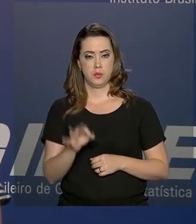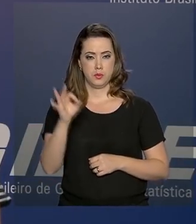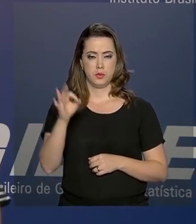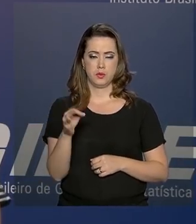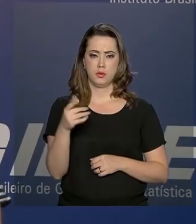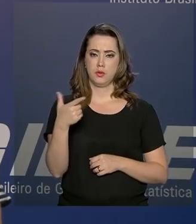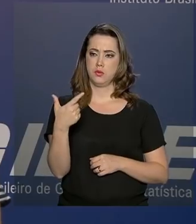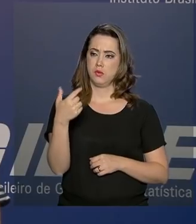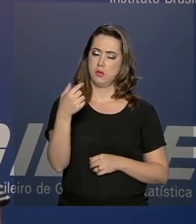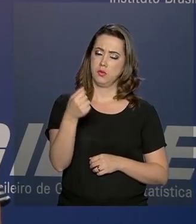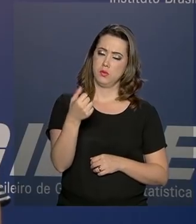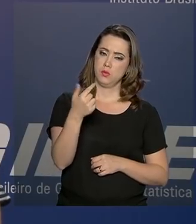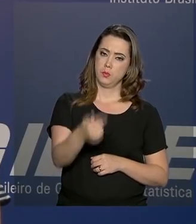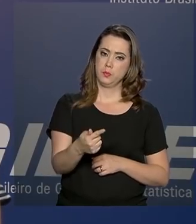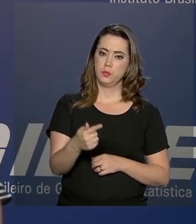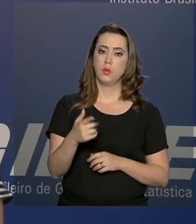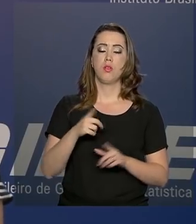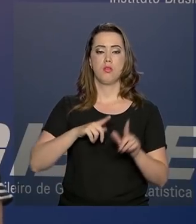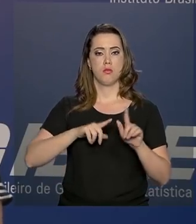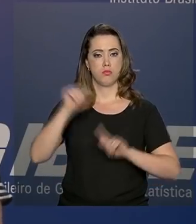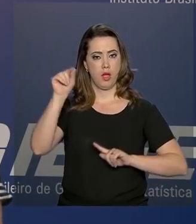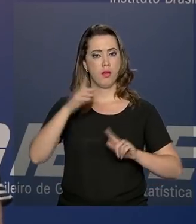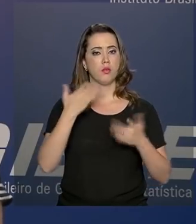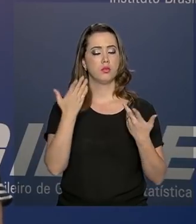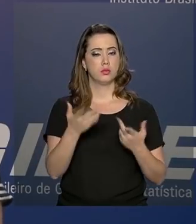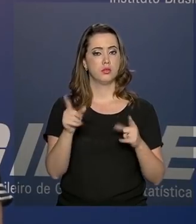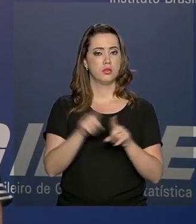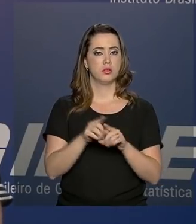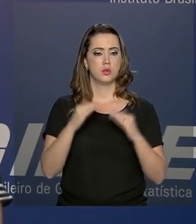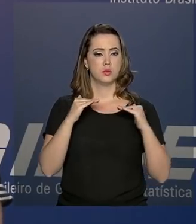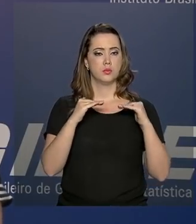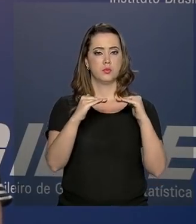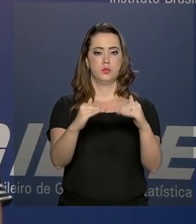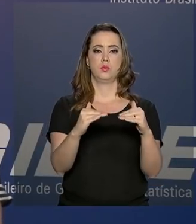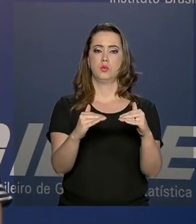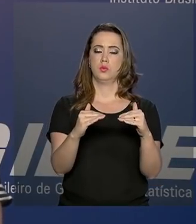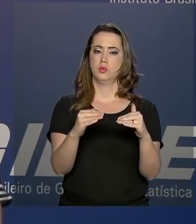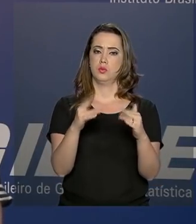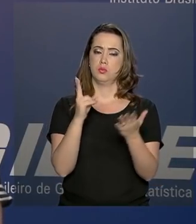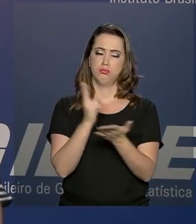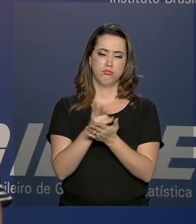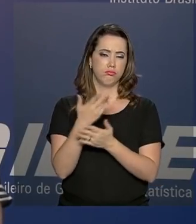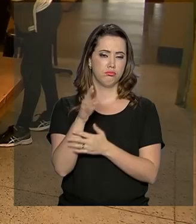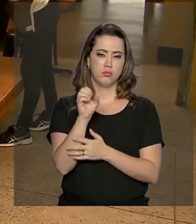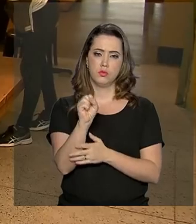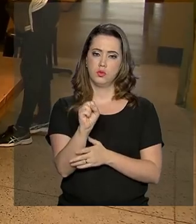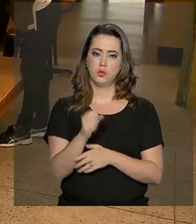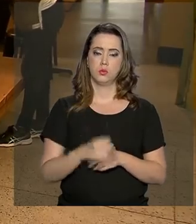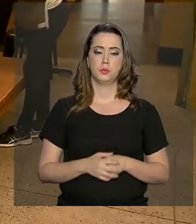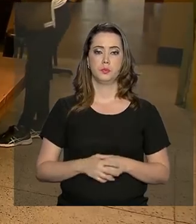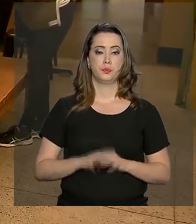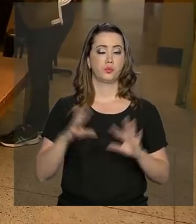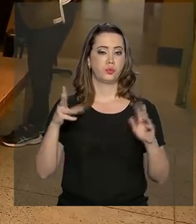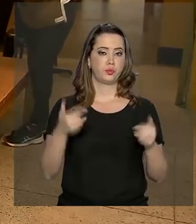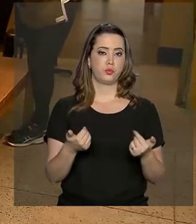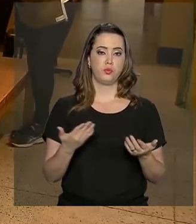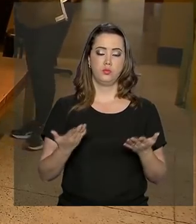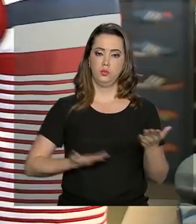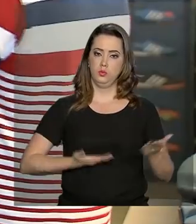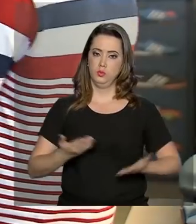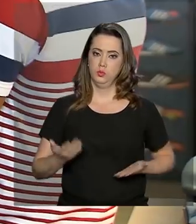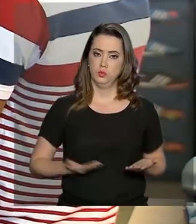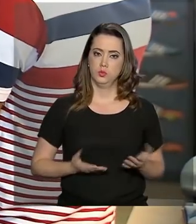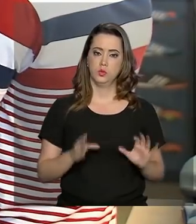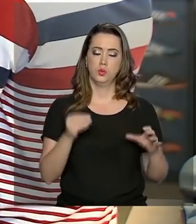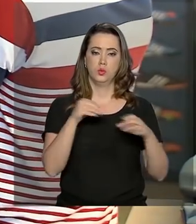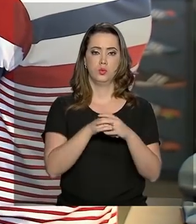aquela safra record que a gente teve, e ficou estabilizado praticamente em 2018. No total, o setor de serviços,